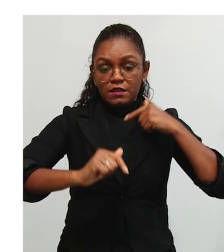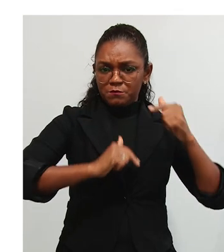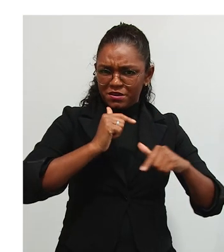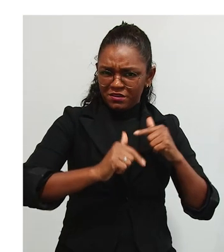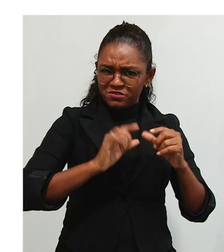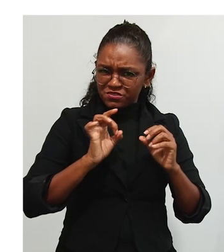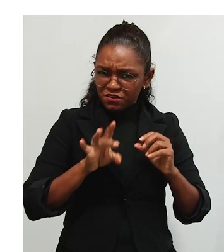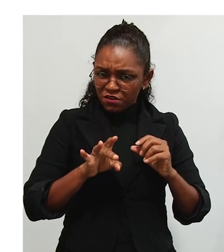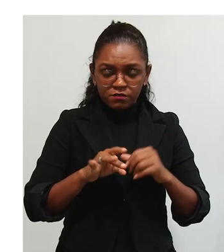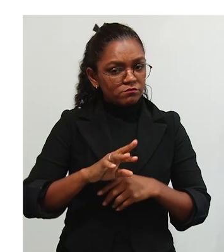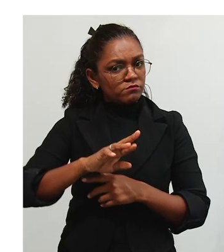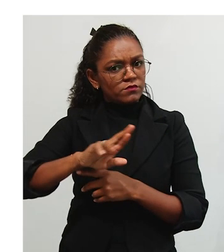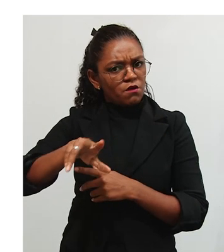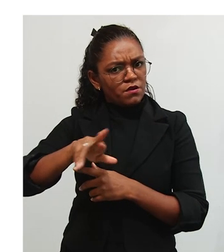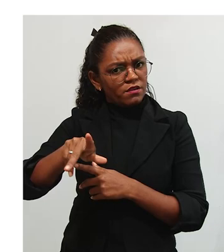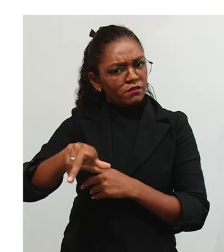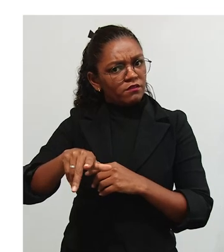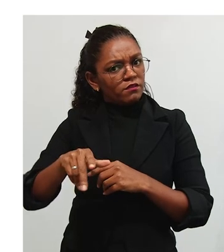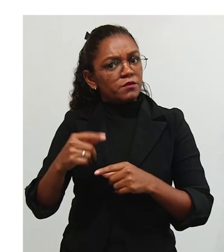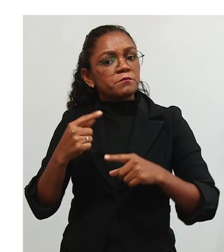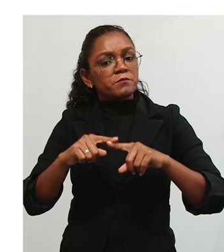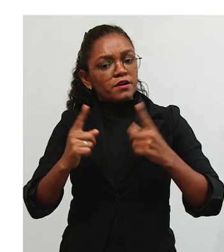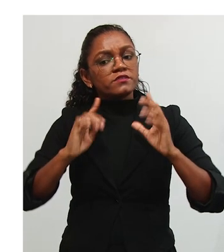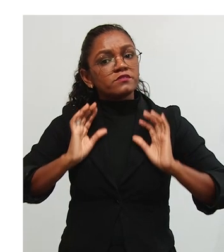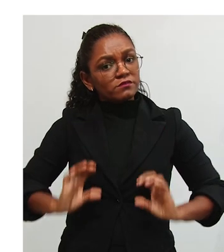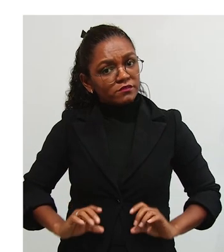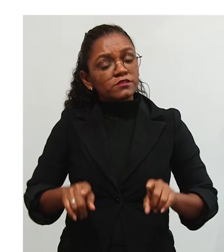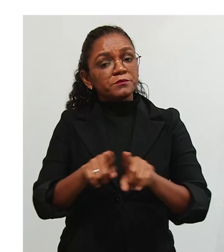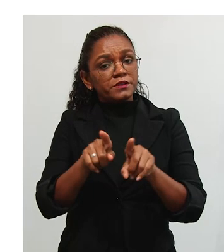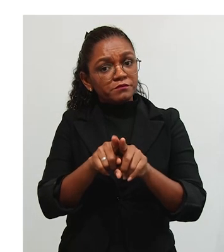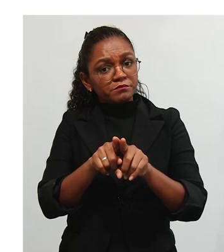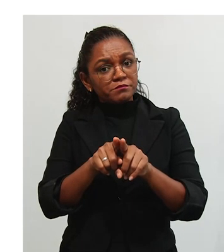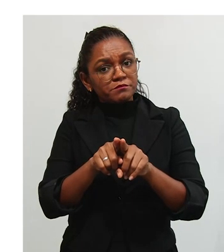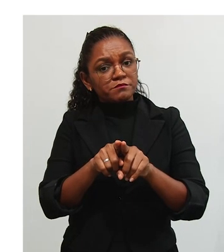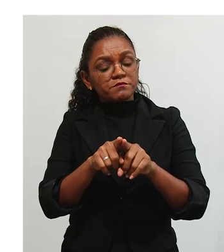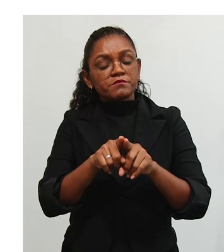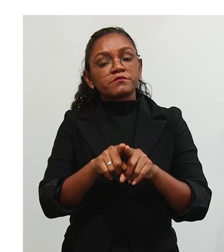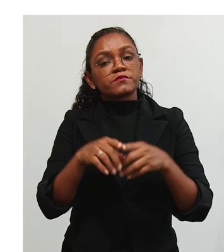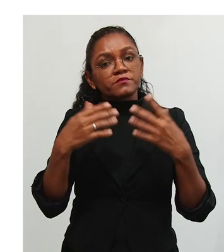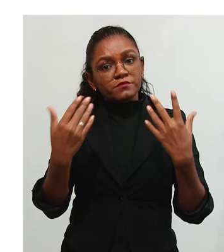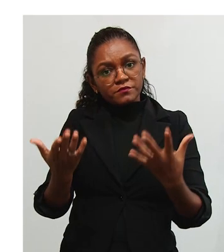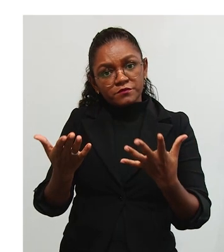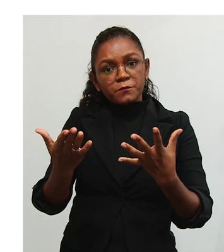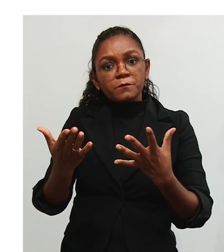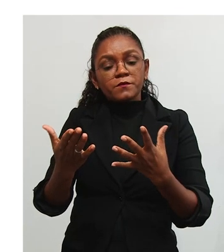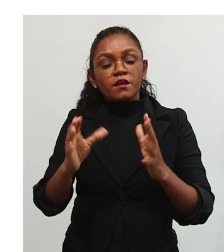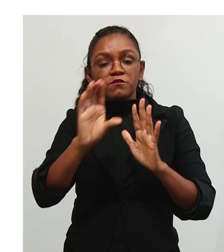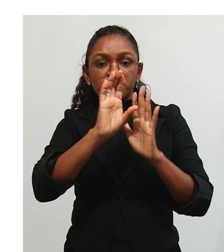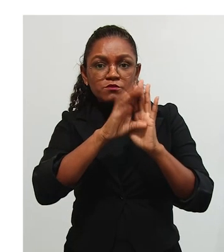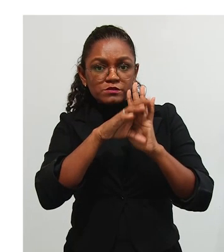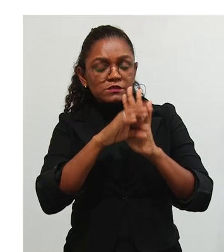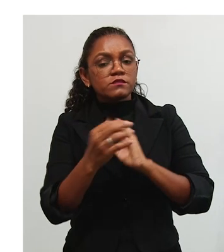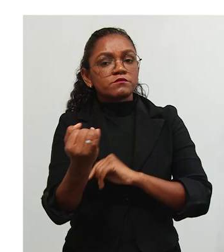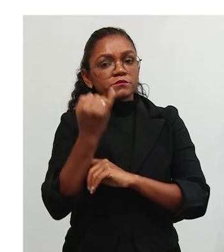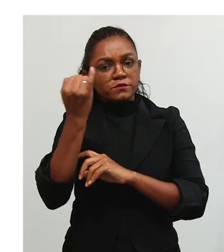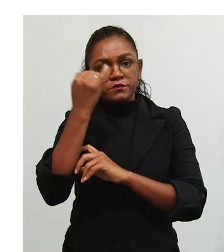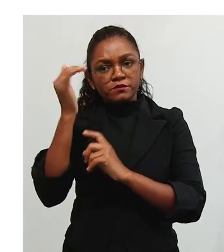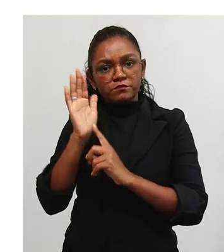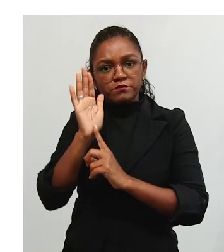quê? Para o trabalho, não só para o trabalho, mas para a cidadania. Então, esse é